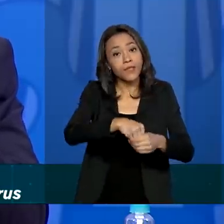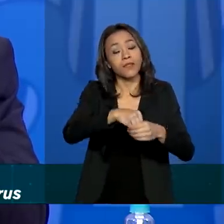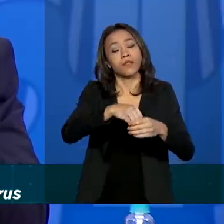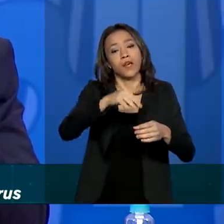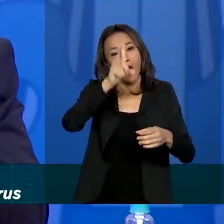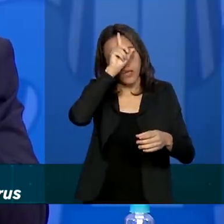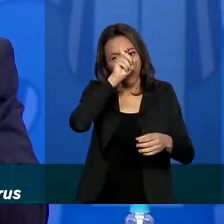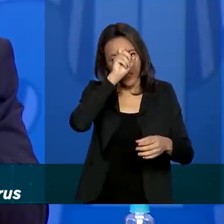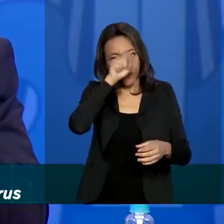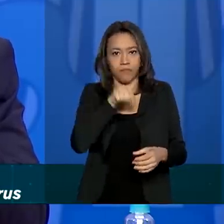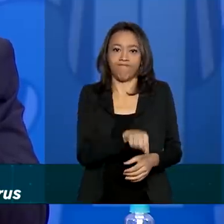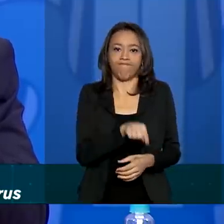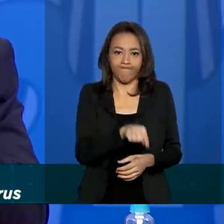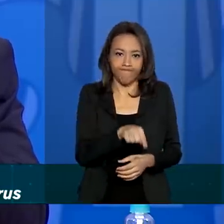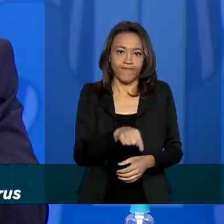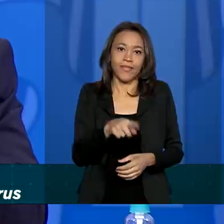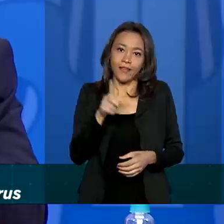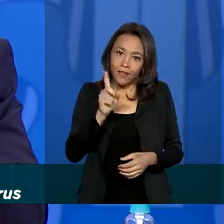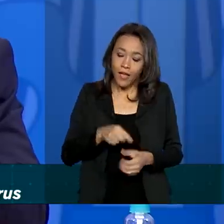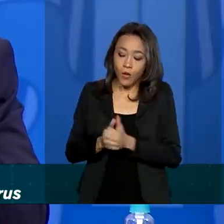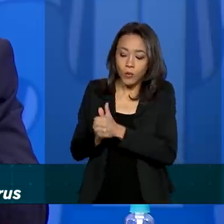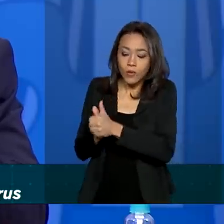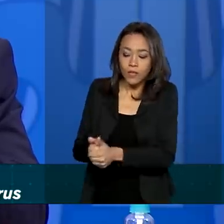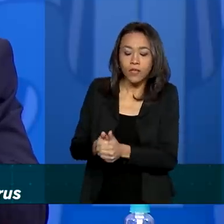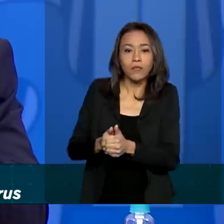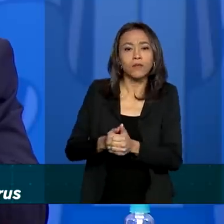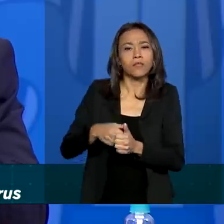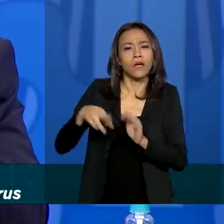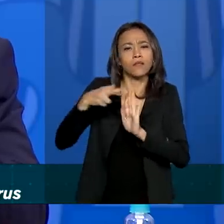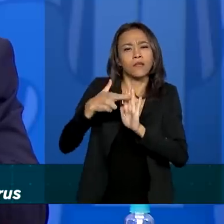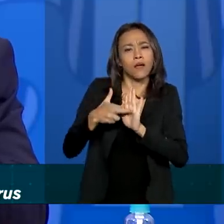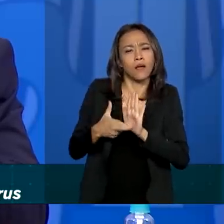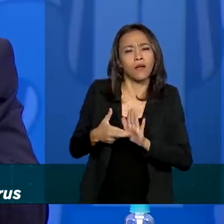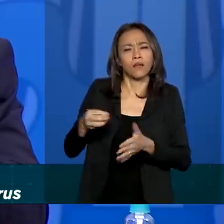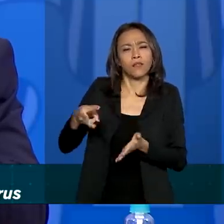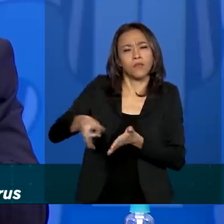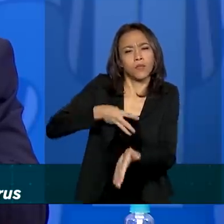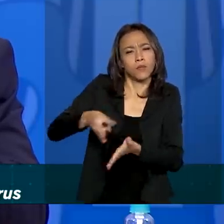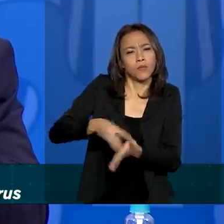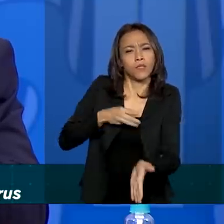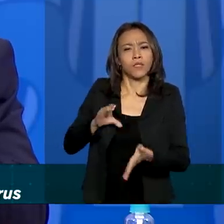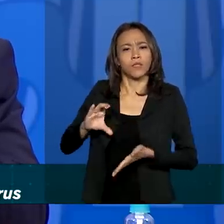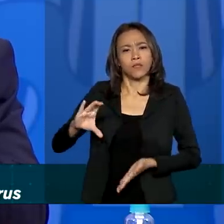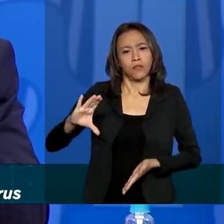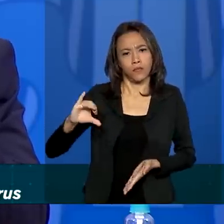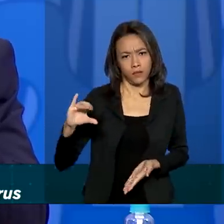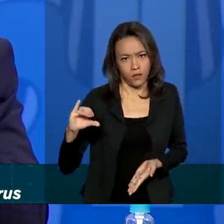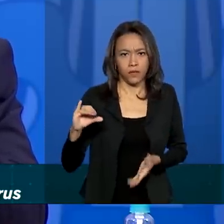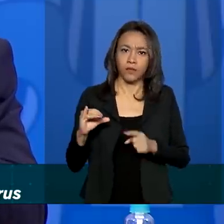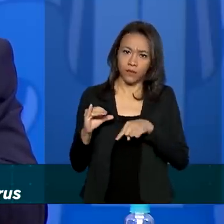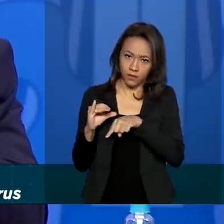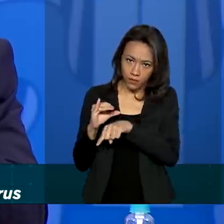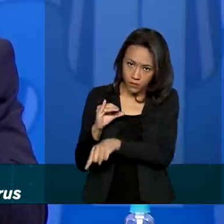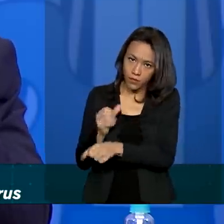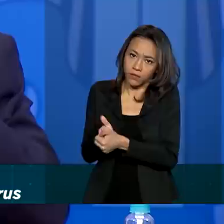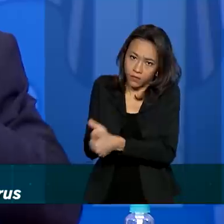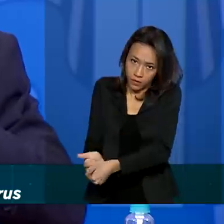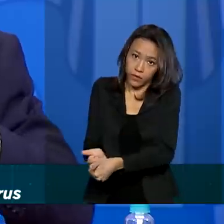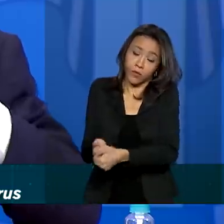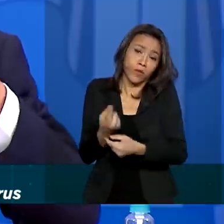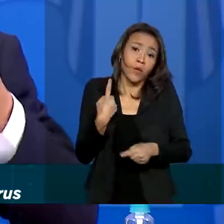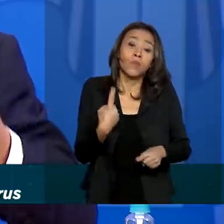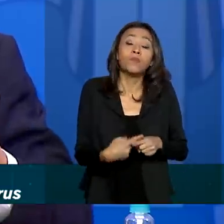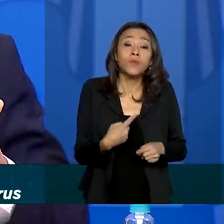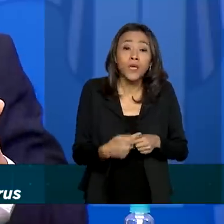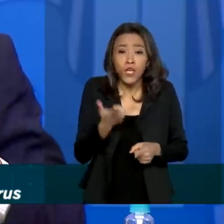forma extremamente científica, usando todas as, vamos dizer assim, o formalismo científico. Por que